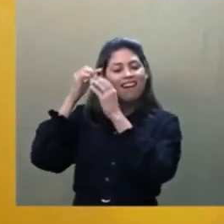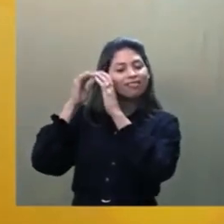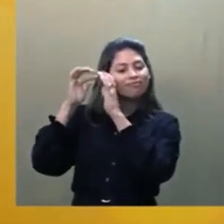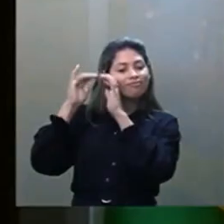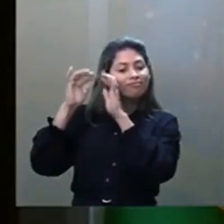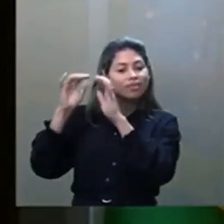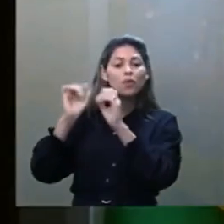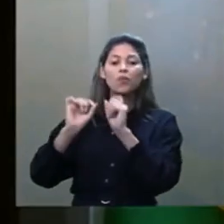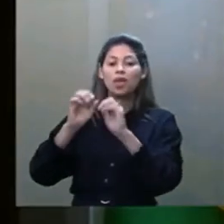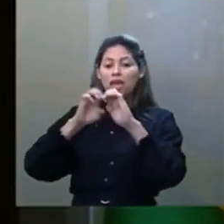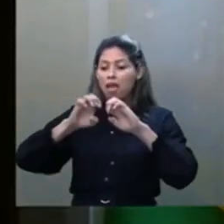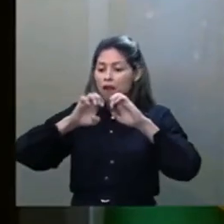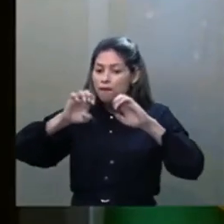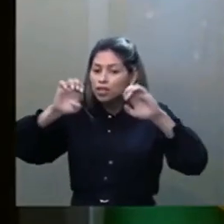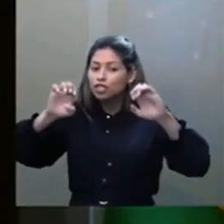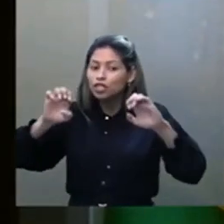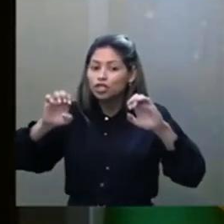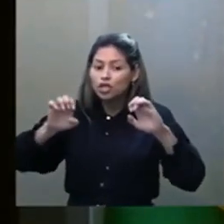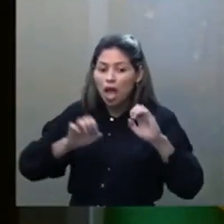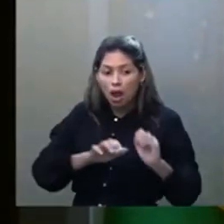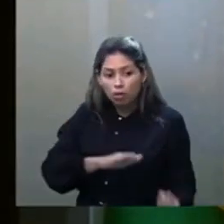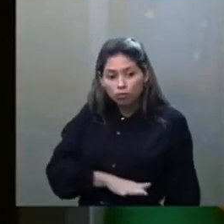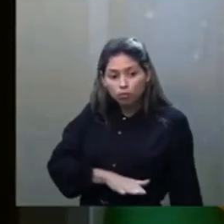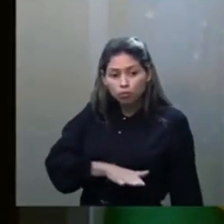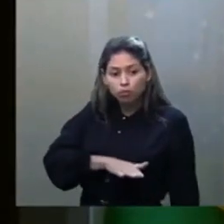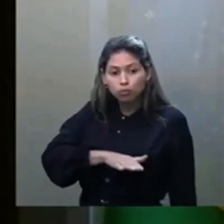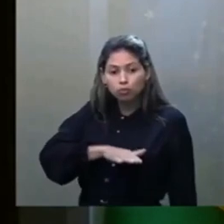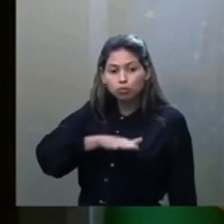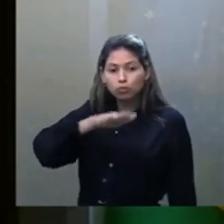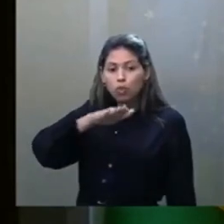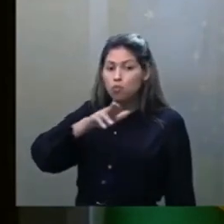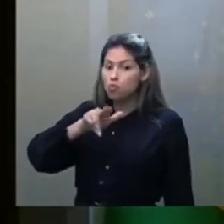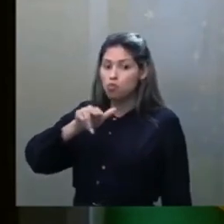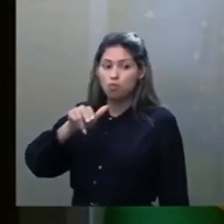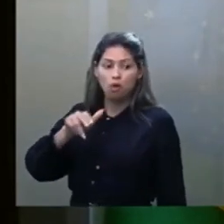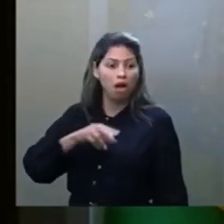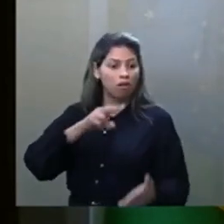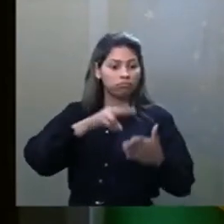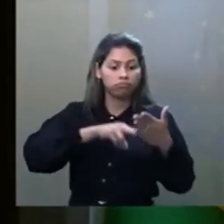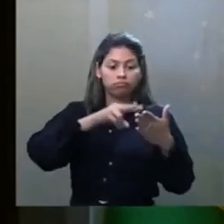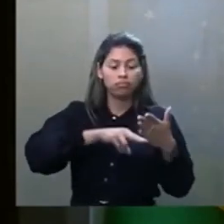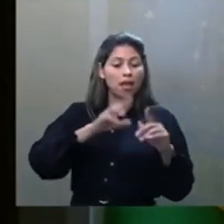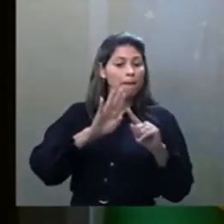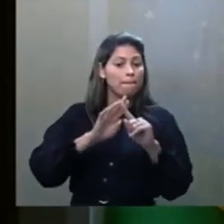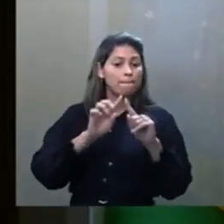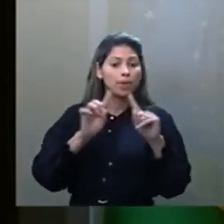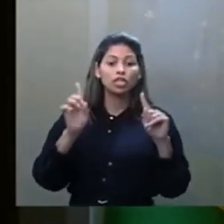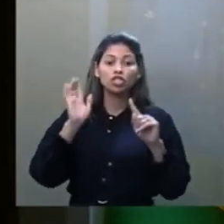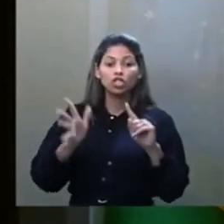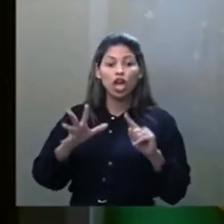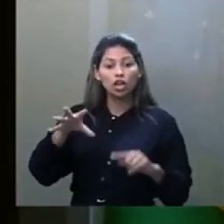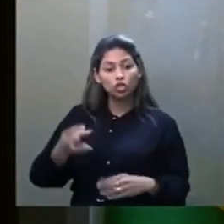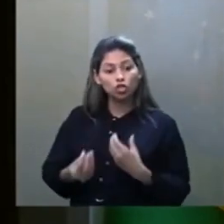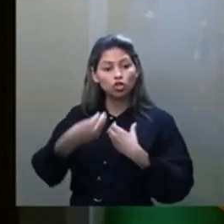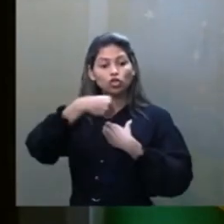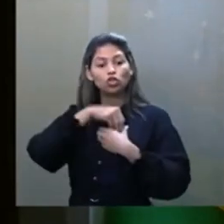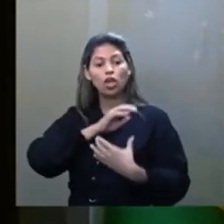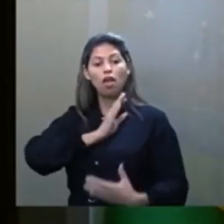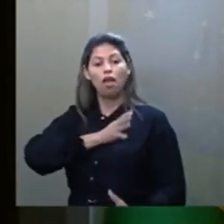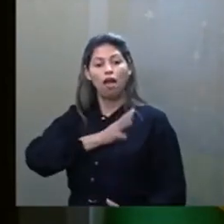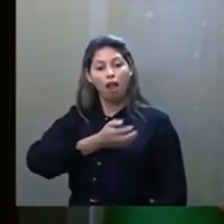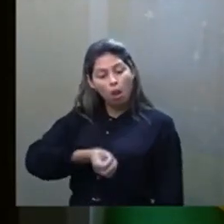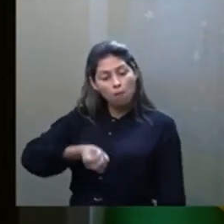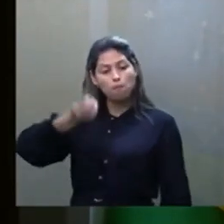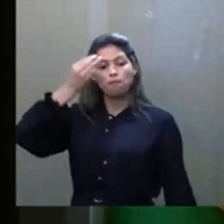desde criancinha, sem nunca ter lido. Ele já trouxe o Evangelho segundo o Espiritismo em seu coração, em sua